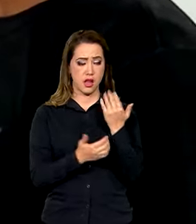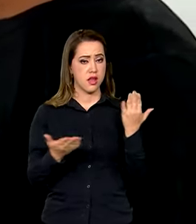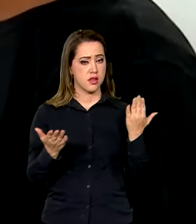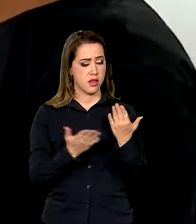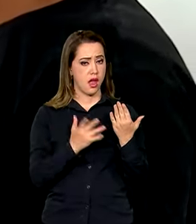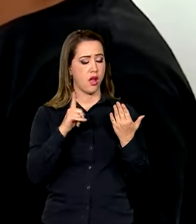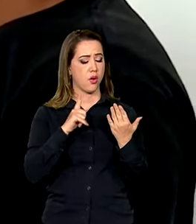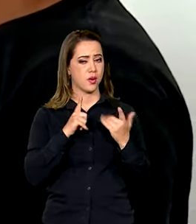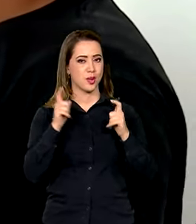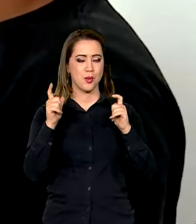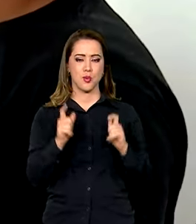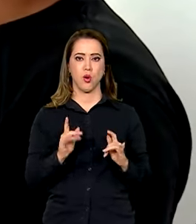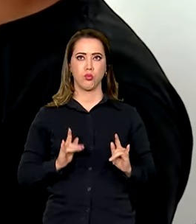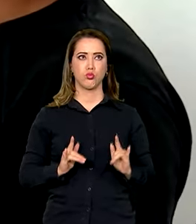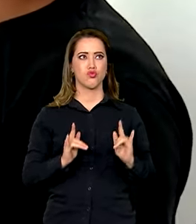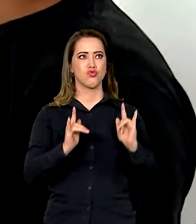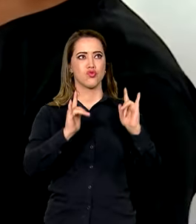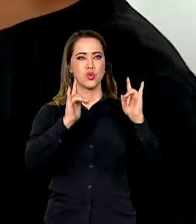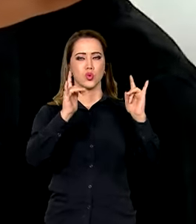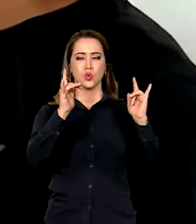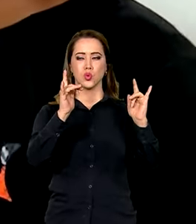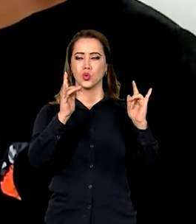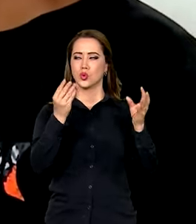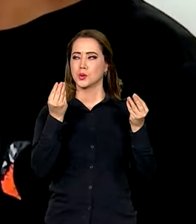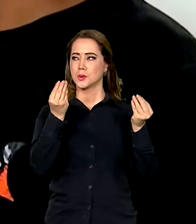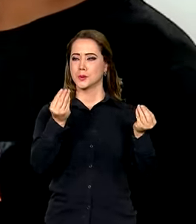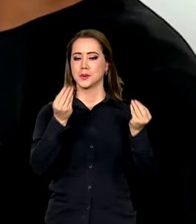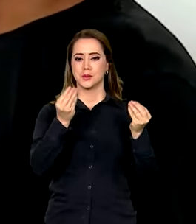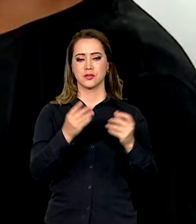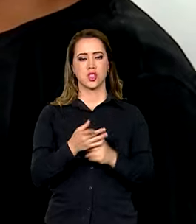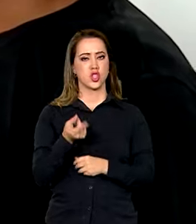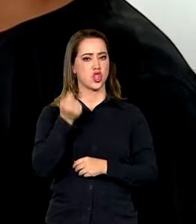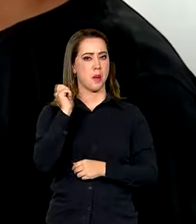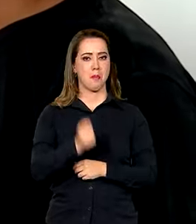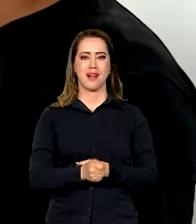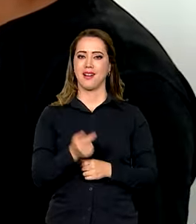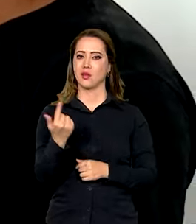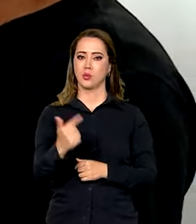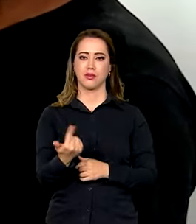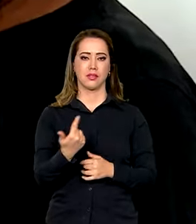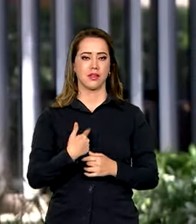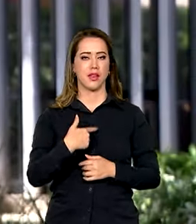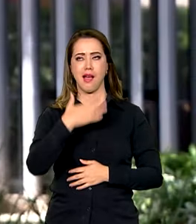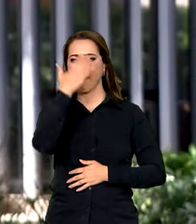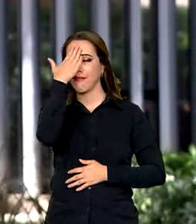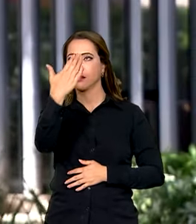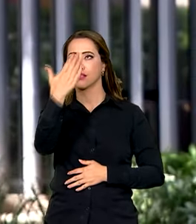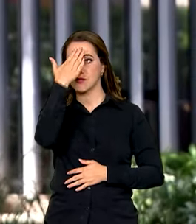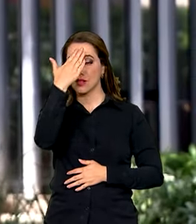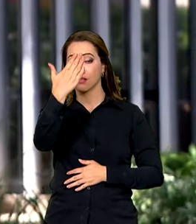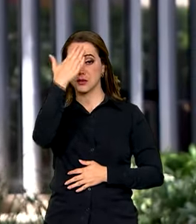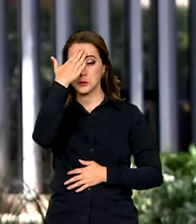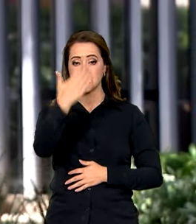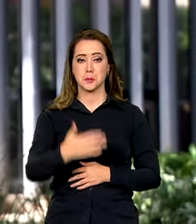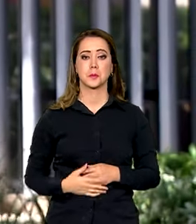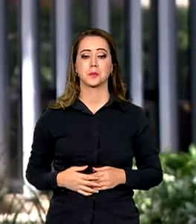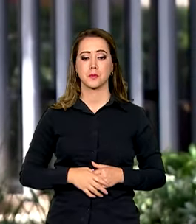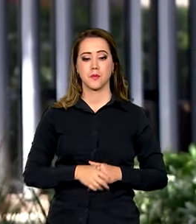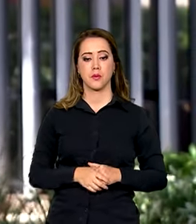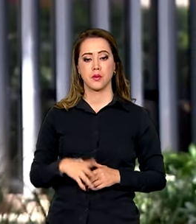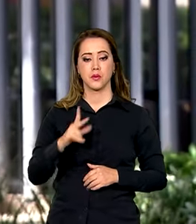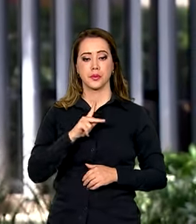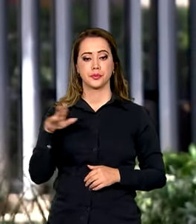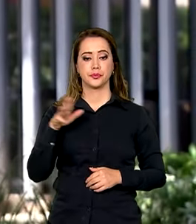E a gente não tem preço, não tem dinheiro, não tem gratidão. O presidente Lula